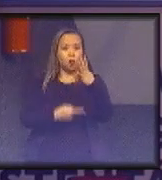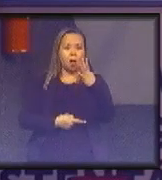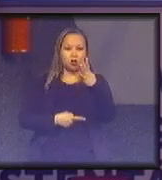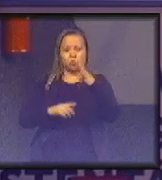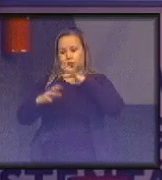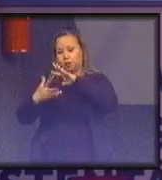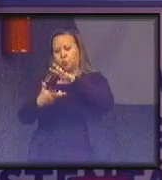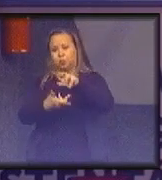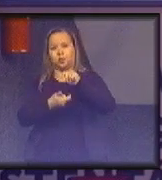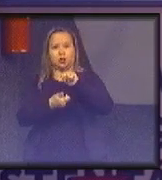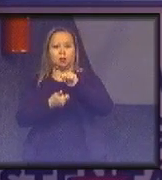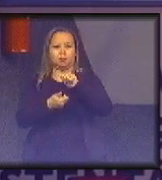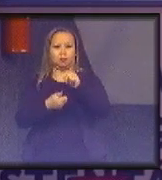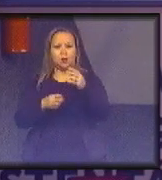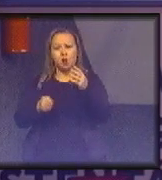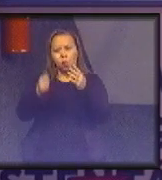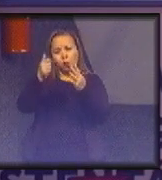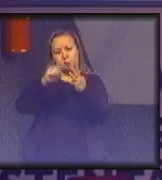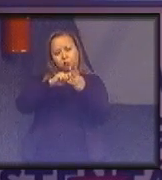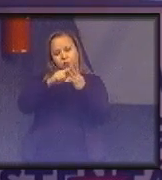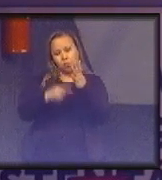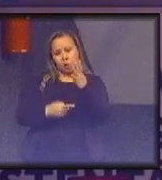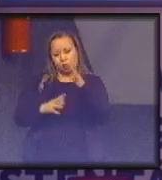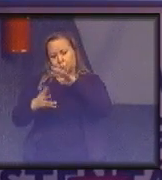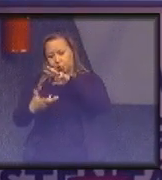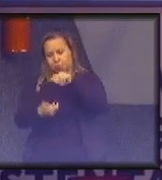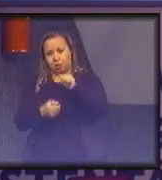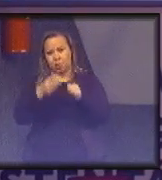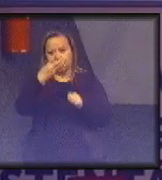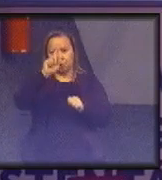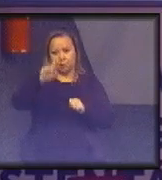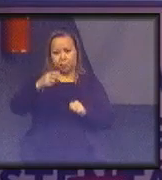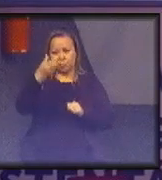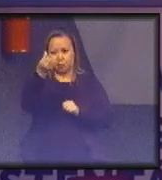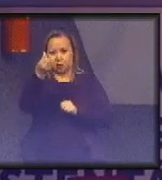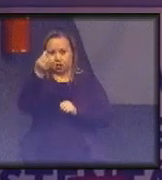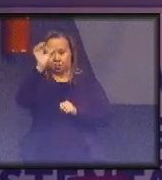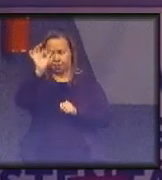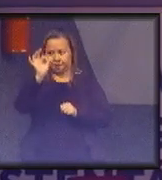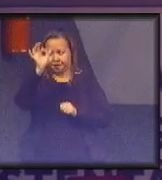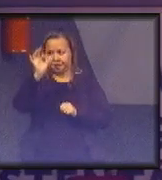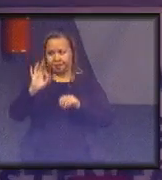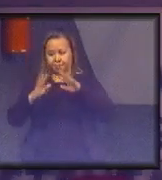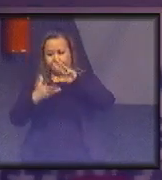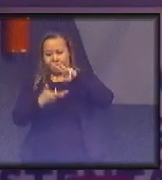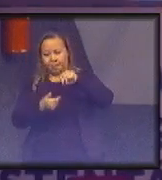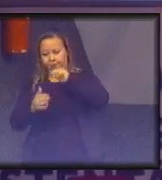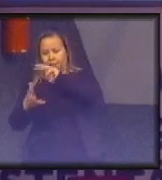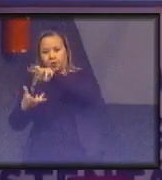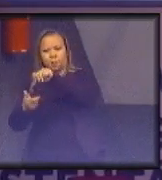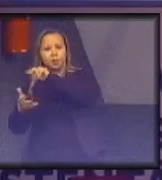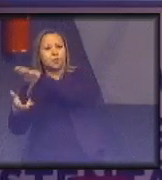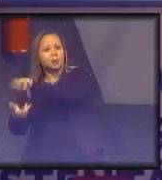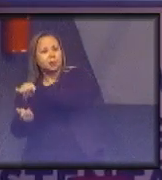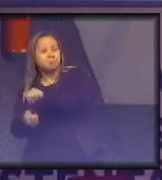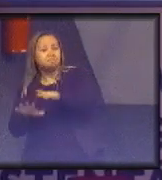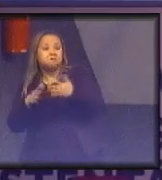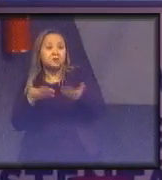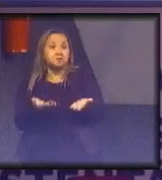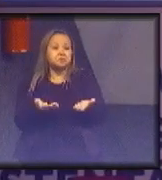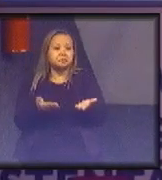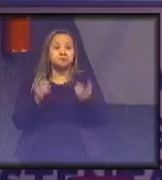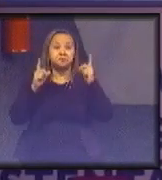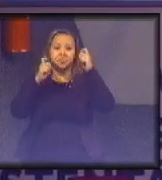todo esse consumo. Quase quatro planetas, 3,6, 3,7 planetas. Eu não preciso dizer para vocês que a gente não tem